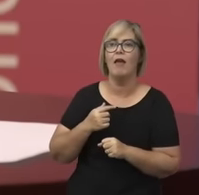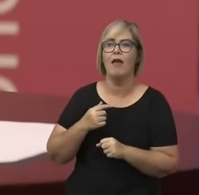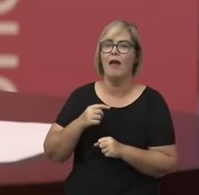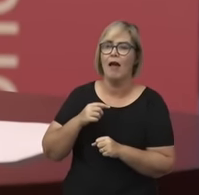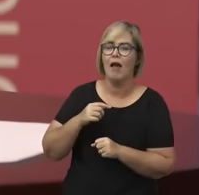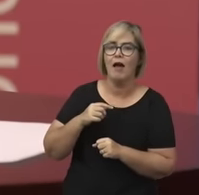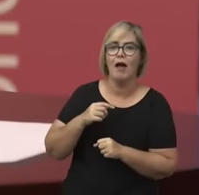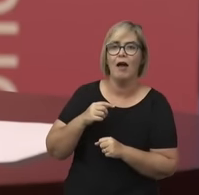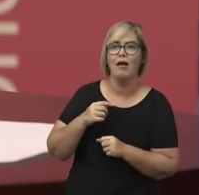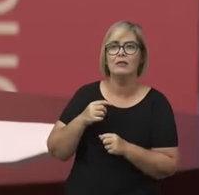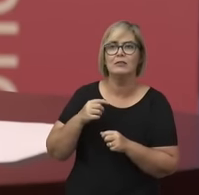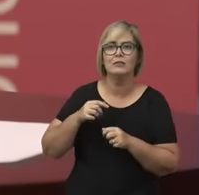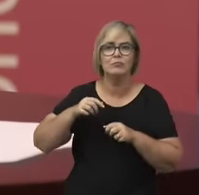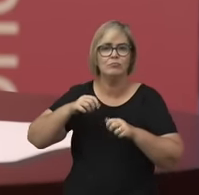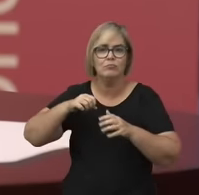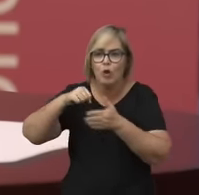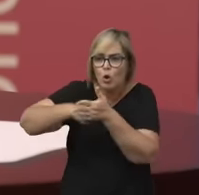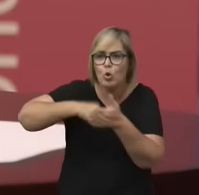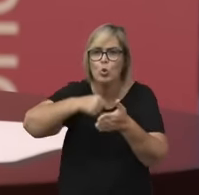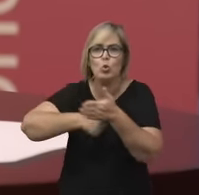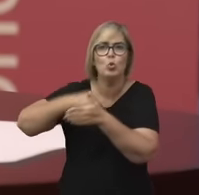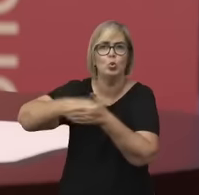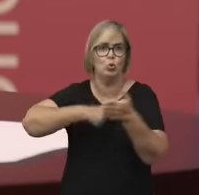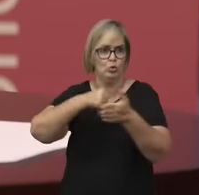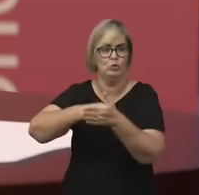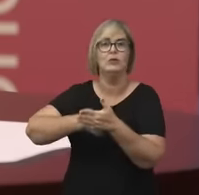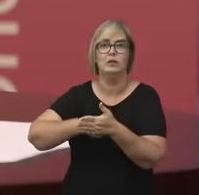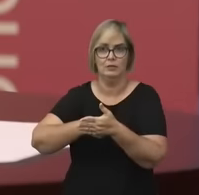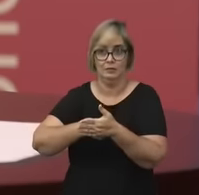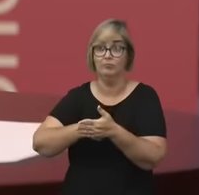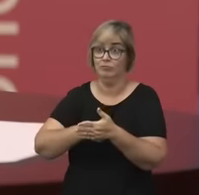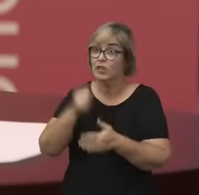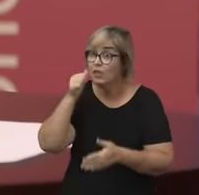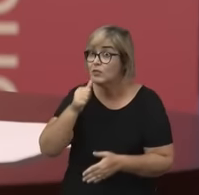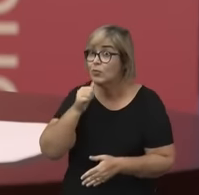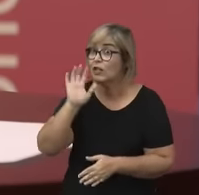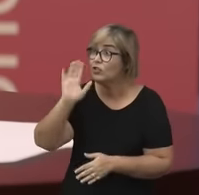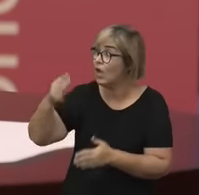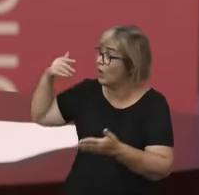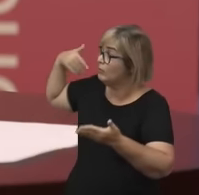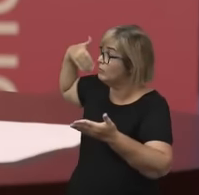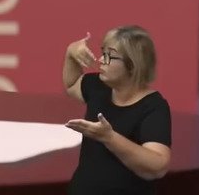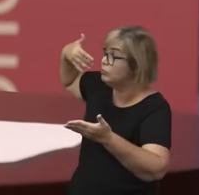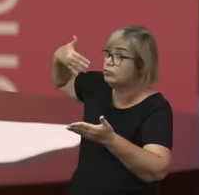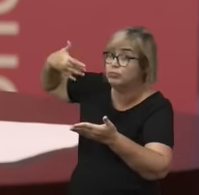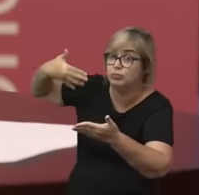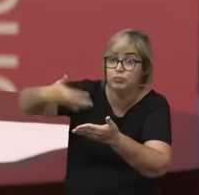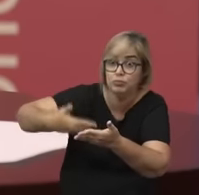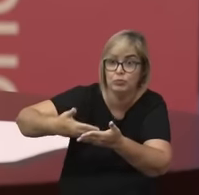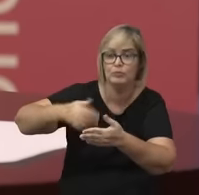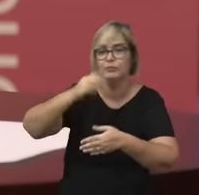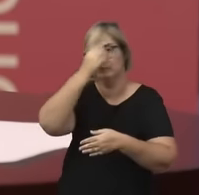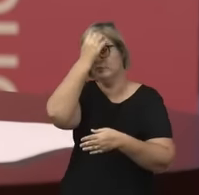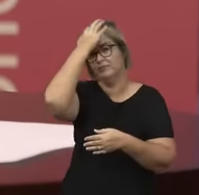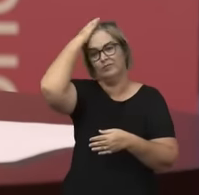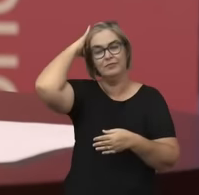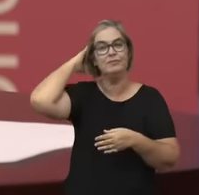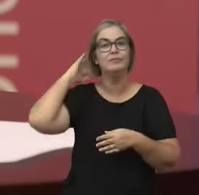as reivindicações que as mulheres fizeram ao longo da história sobre